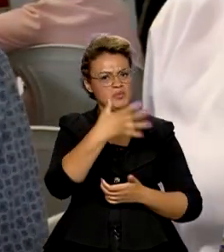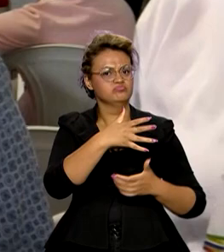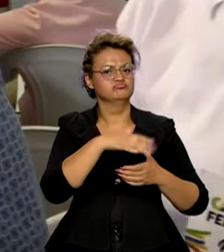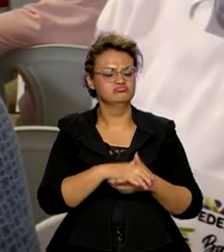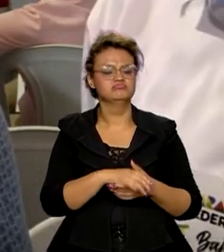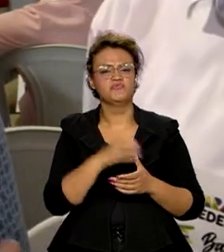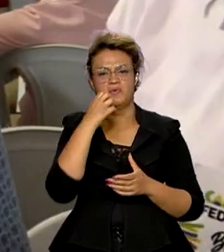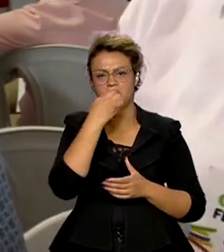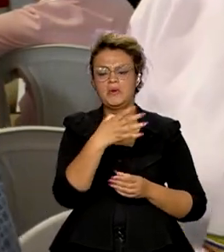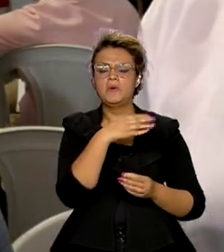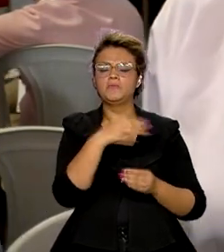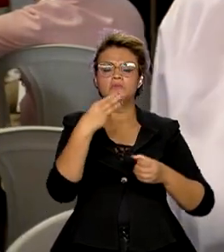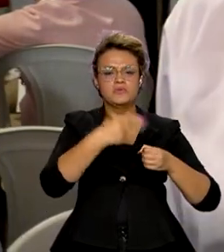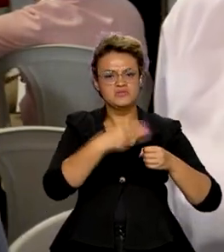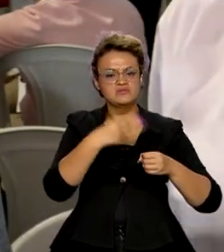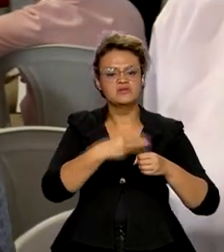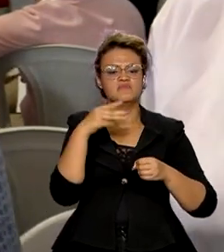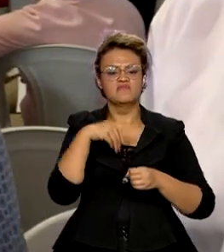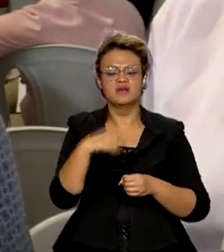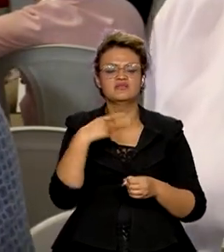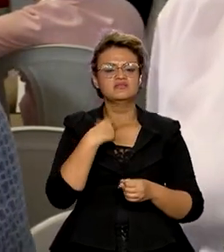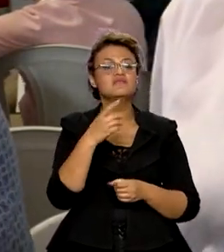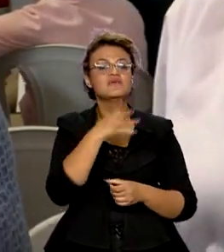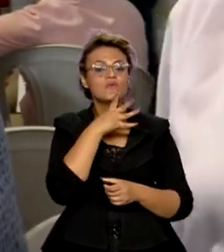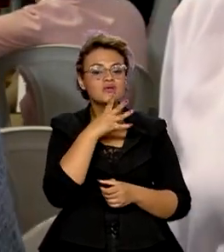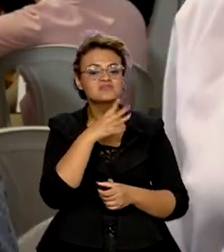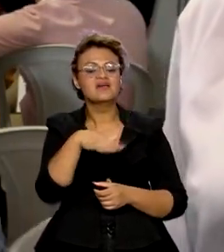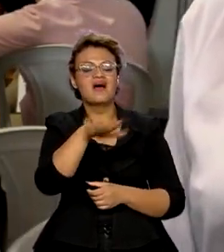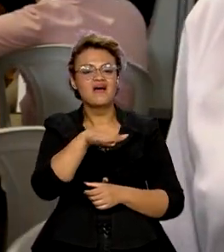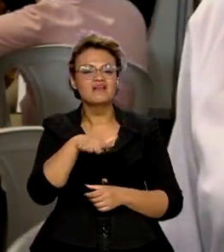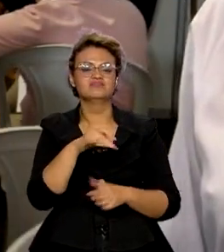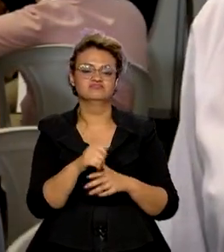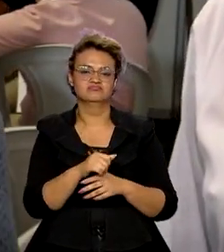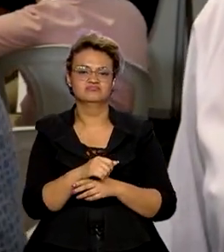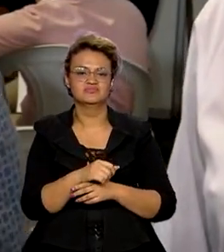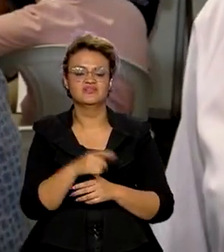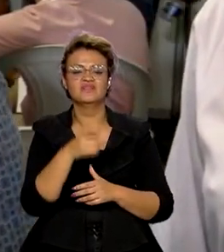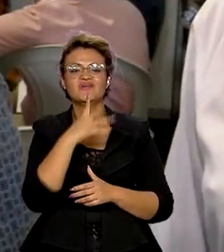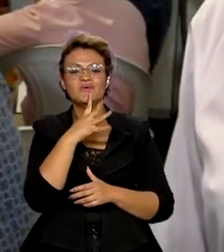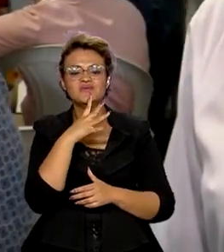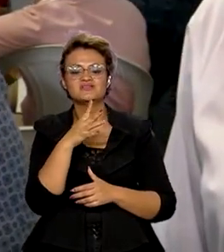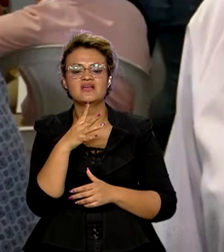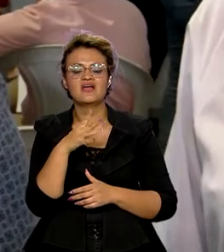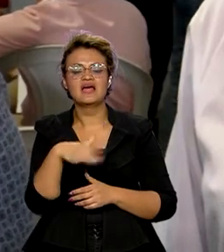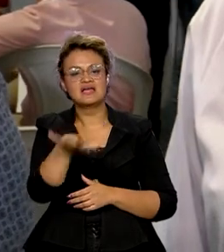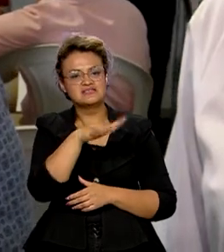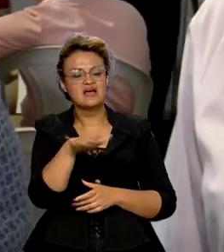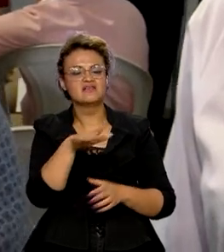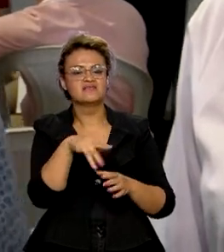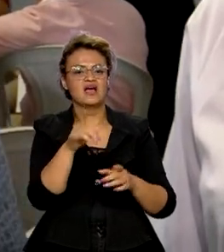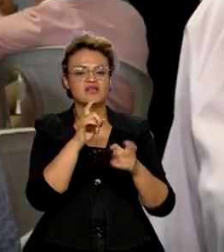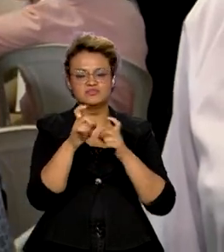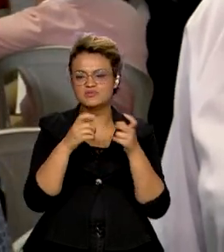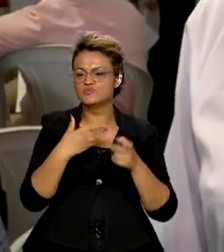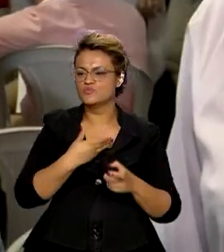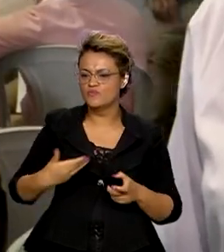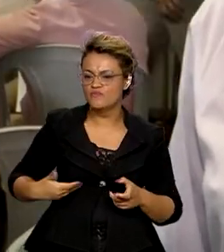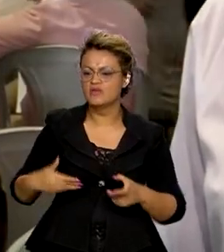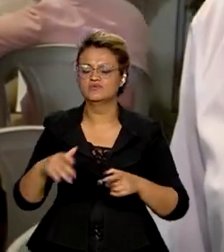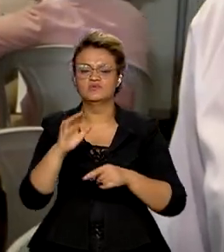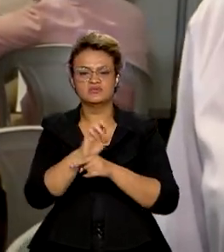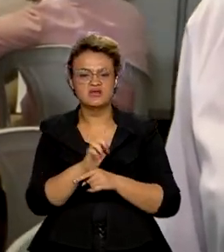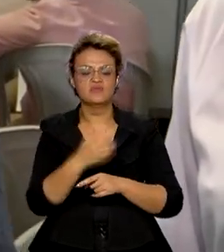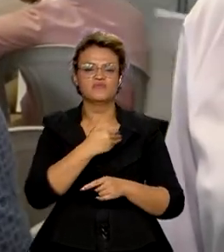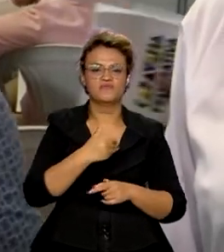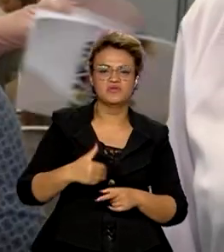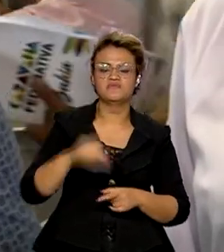os municípios vão passar, ter mais conhecimento da administração do nosso governo estadual, do governo